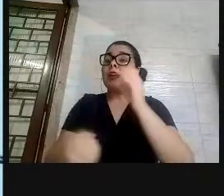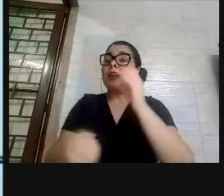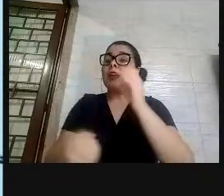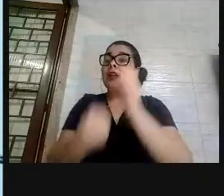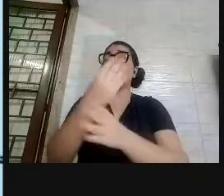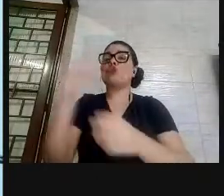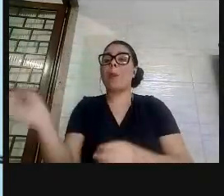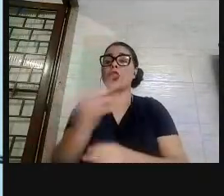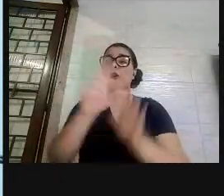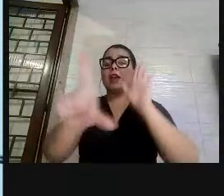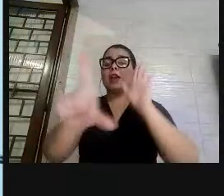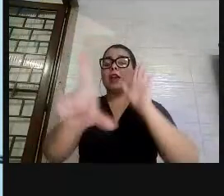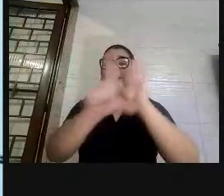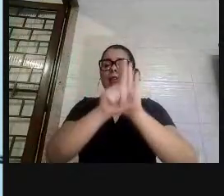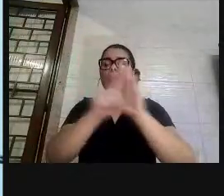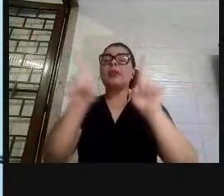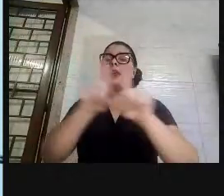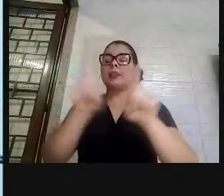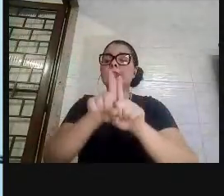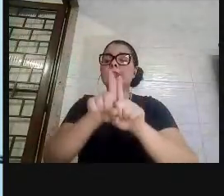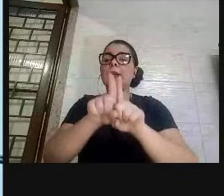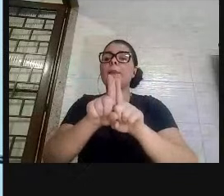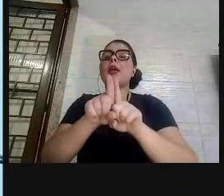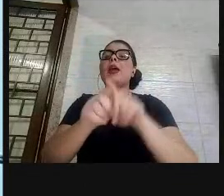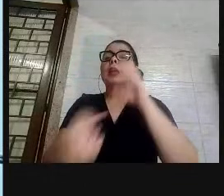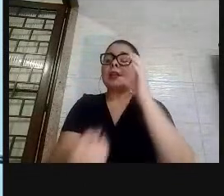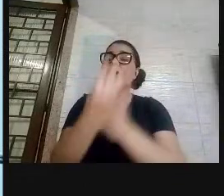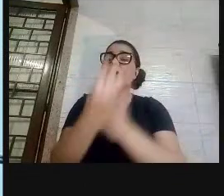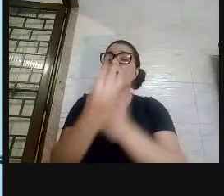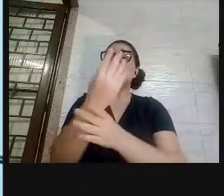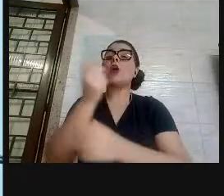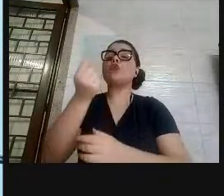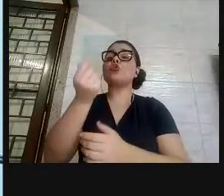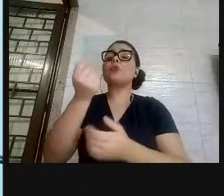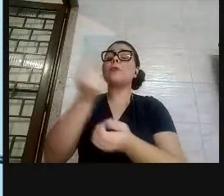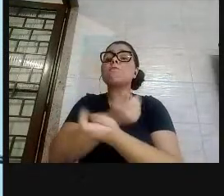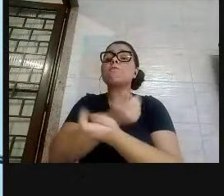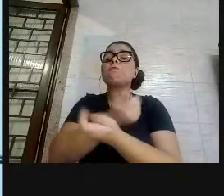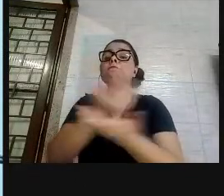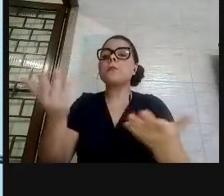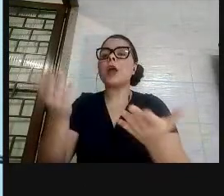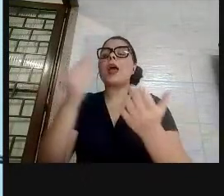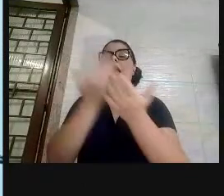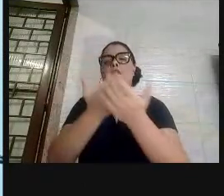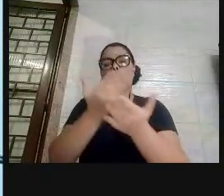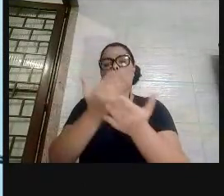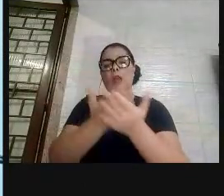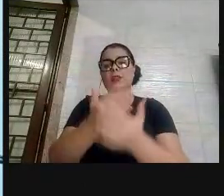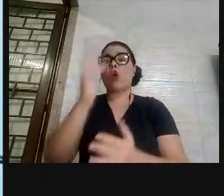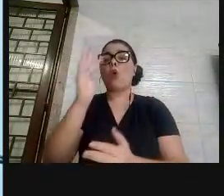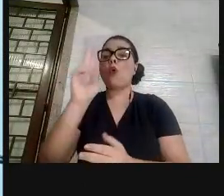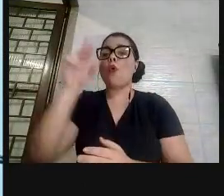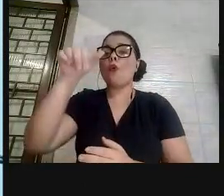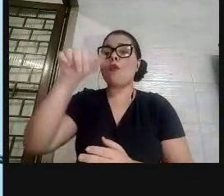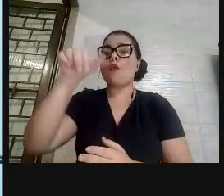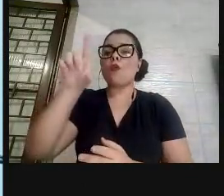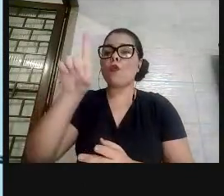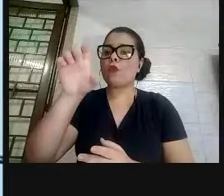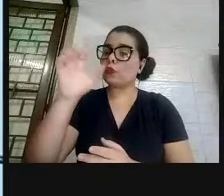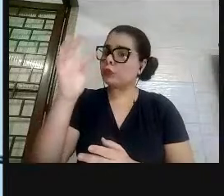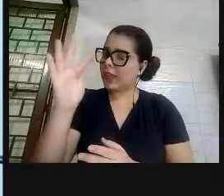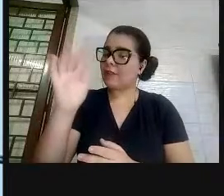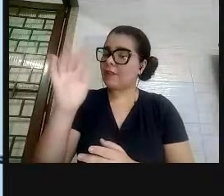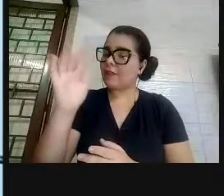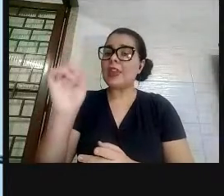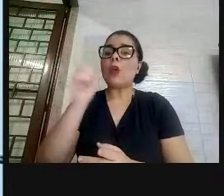e de um fundo público que financiasse a educação básica nessa integralidade. O Fundef não é um fundo que pegou toda a educação